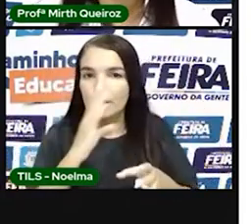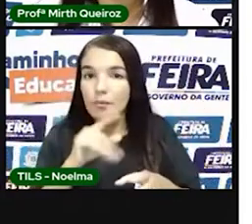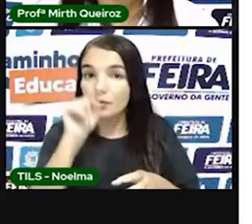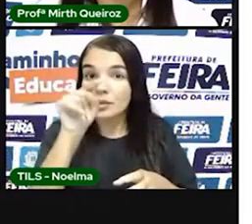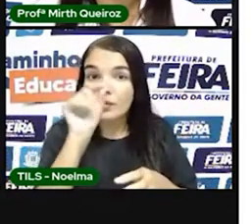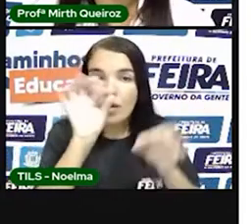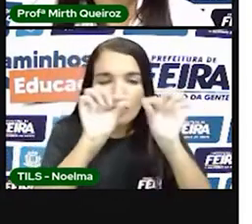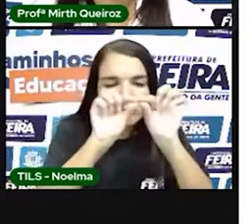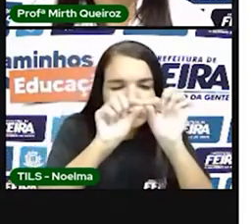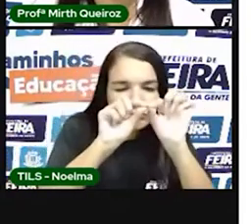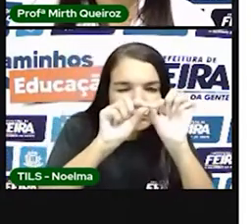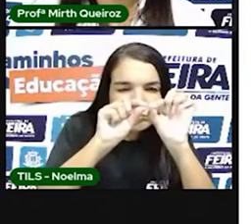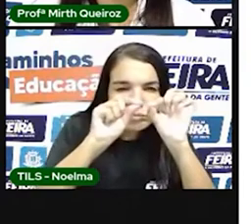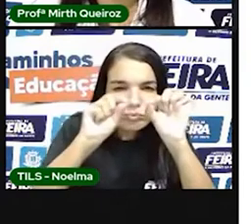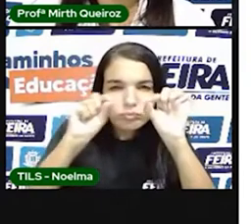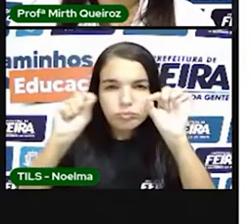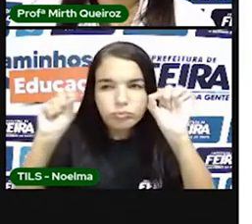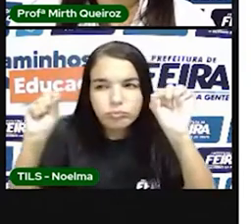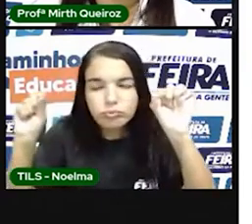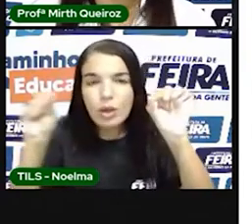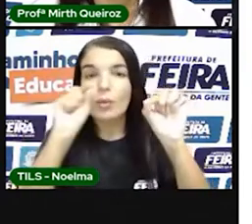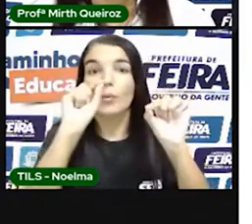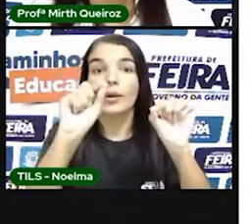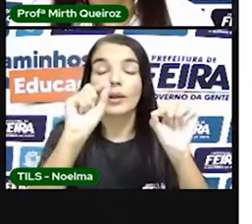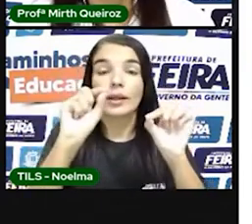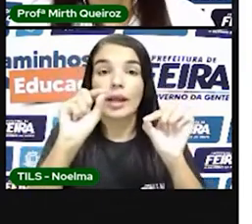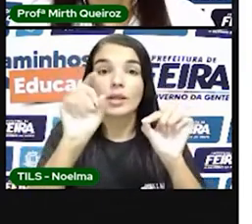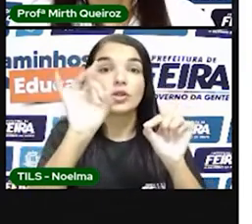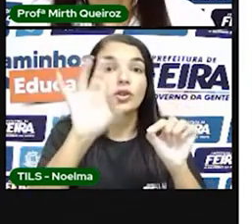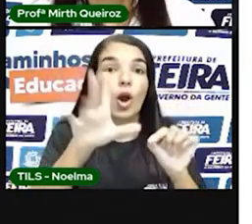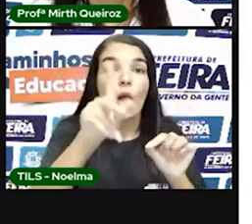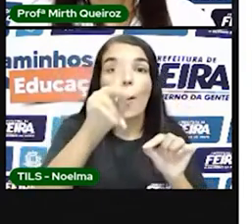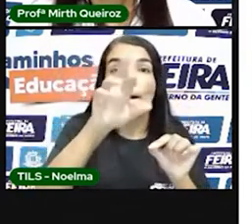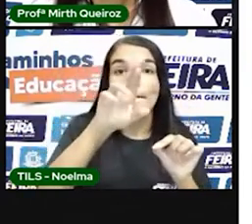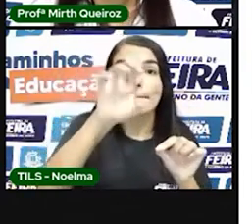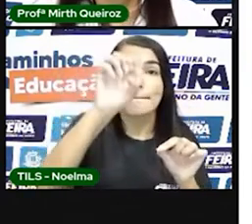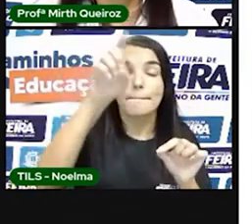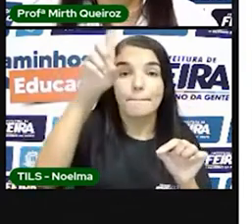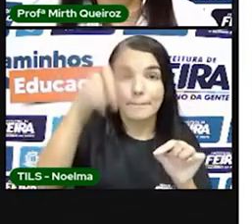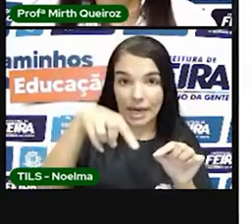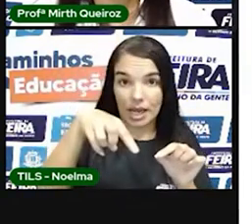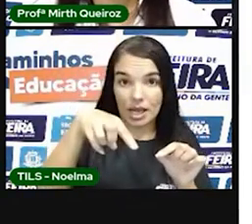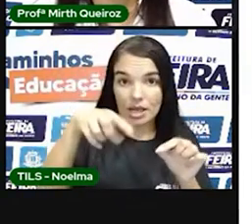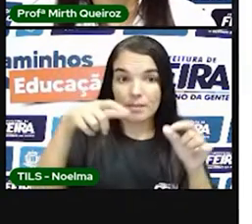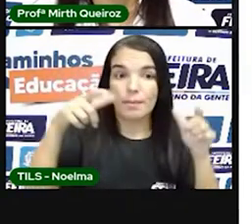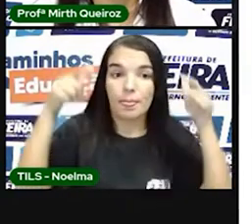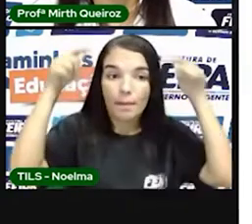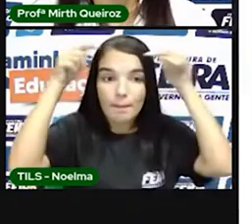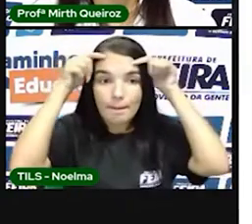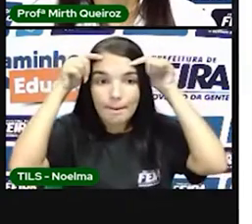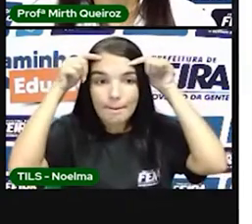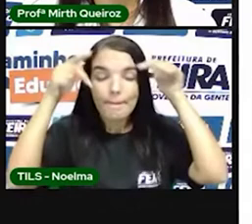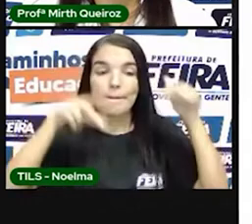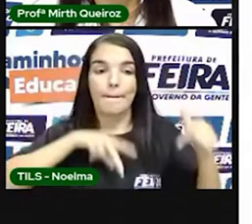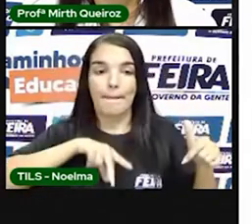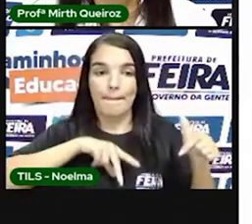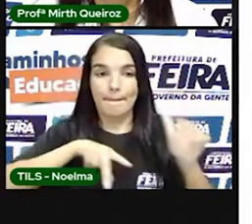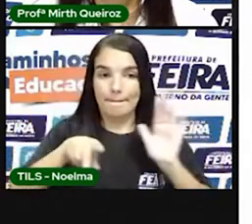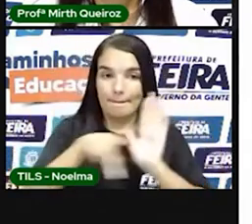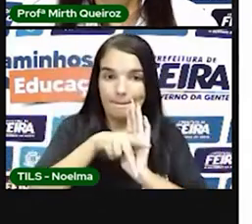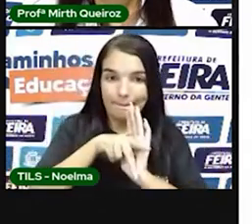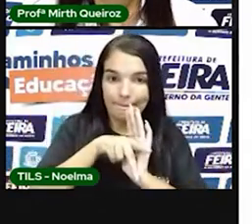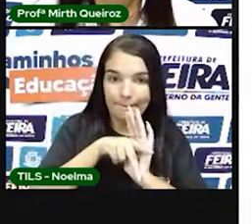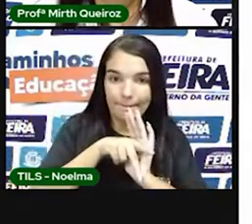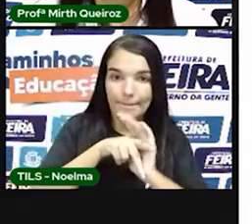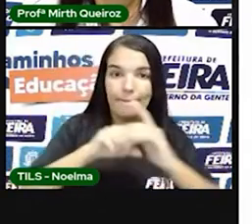linha do tempo, onde nós vamos ter o período pré-colonial e o período colonial, falando aí sobre alguns dos principais